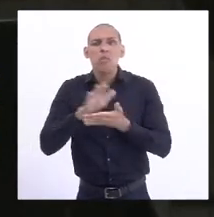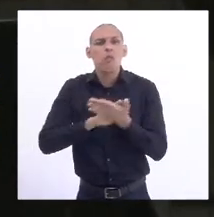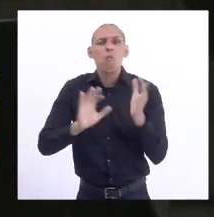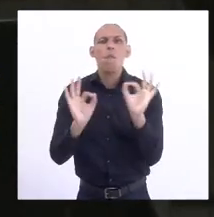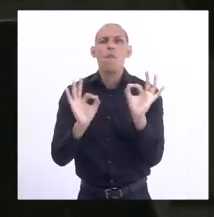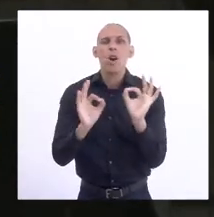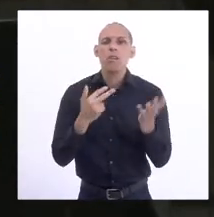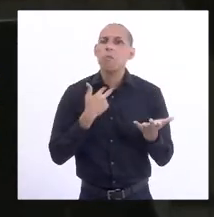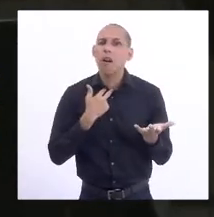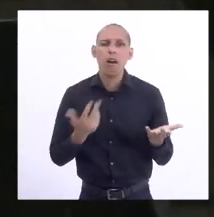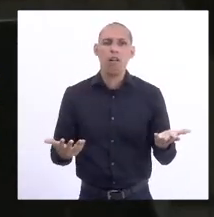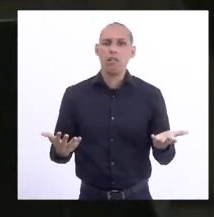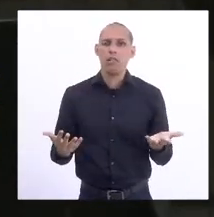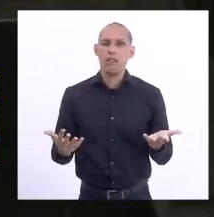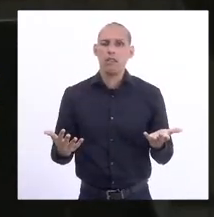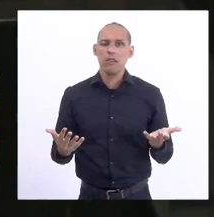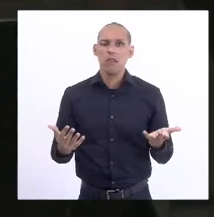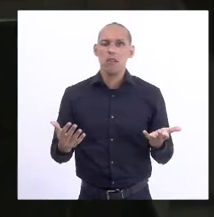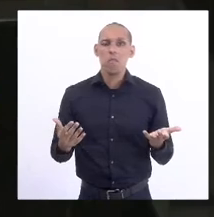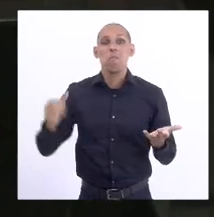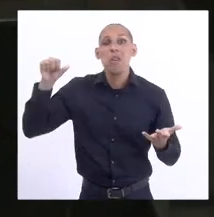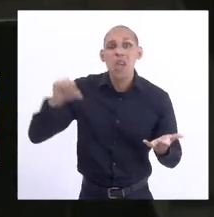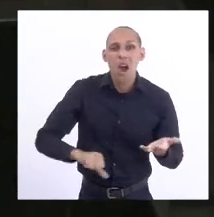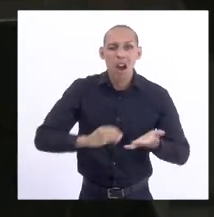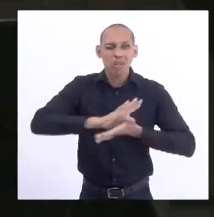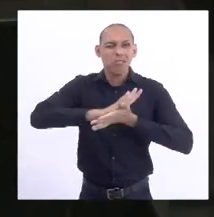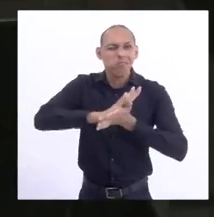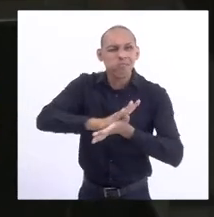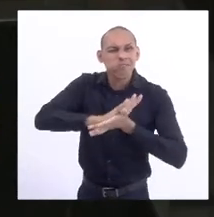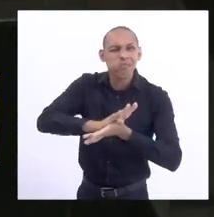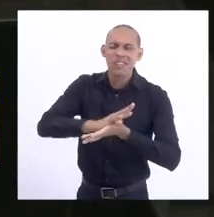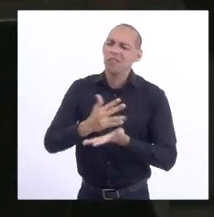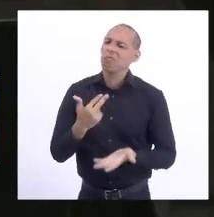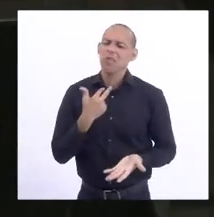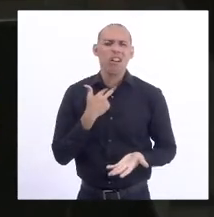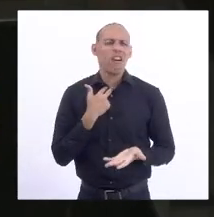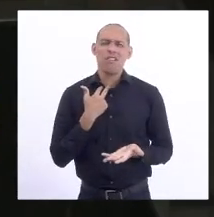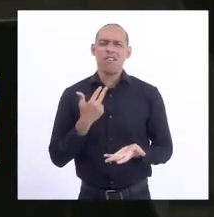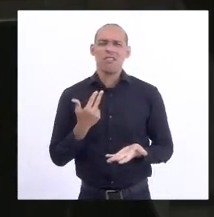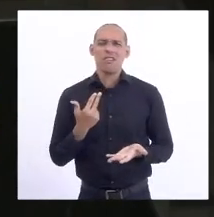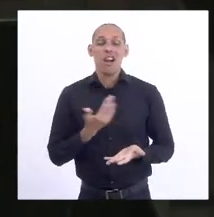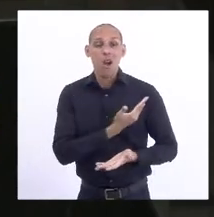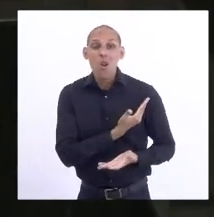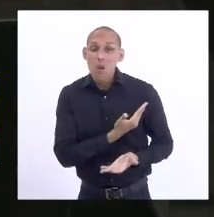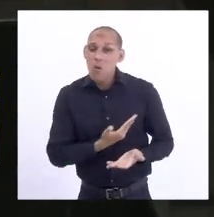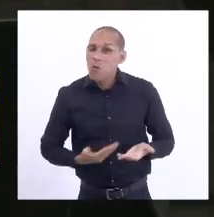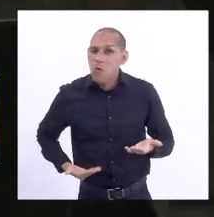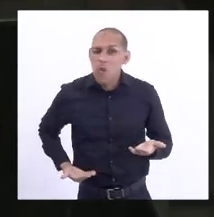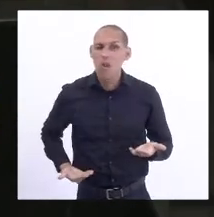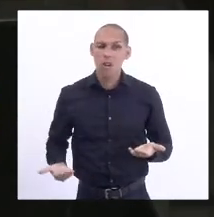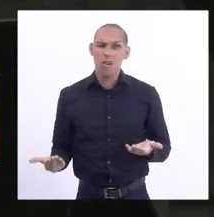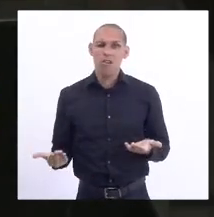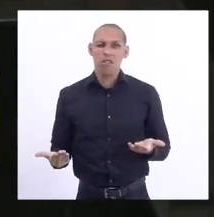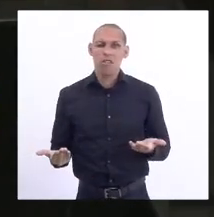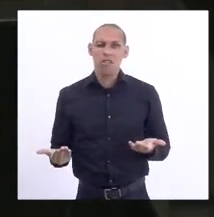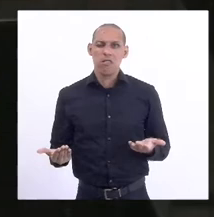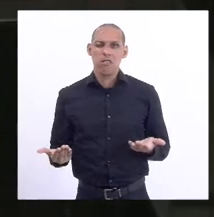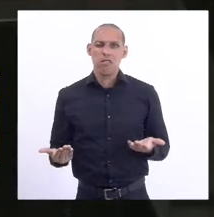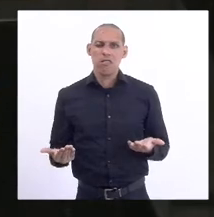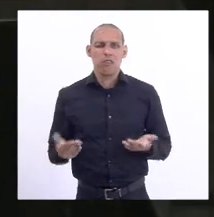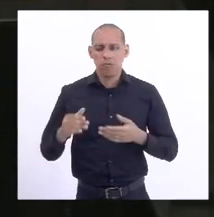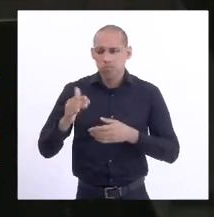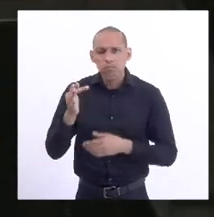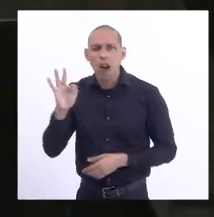muito menos por preconceito. Os governos, federal, estadual,